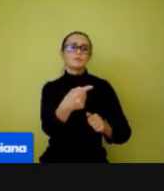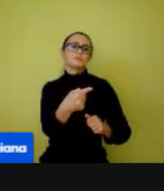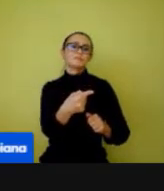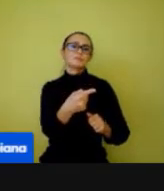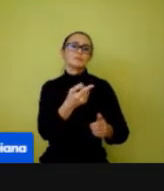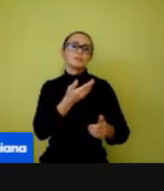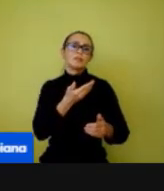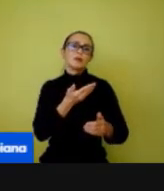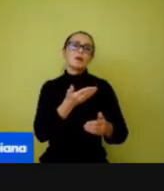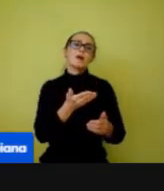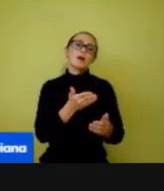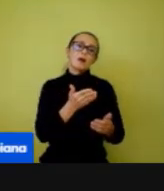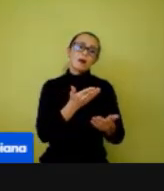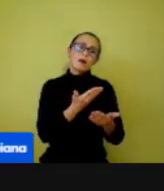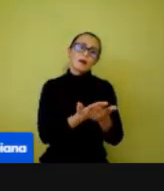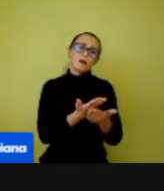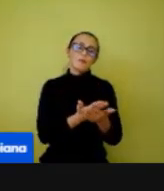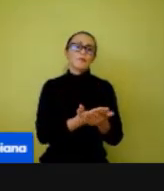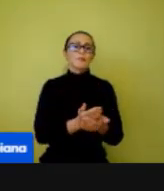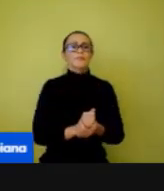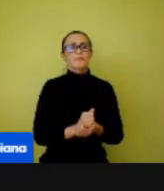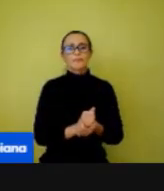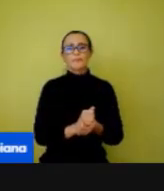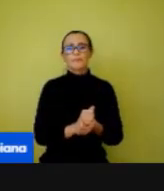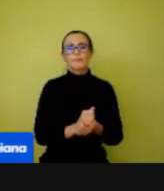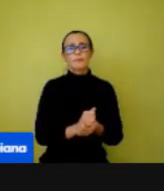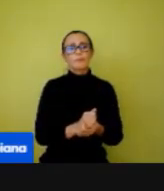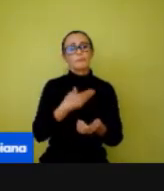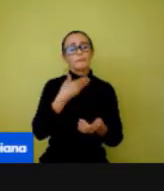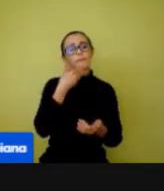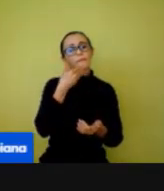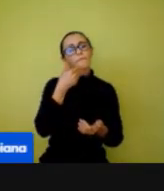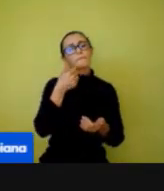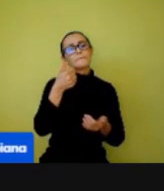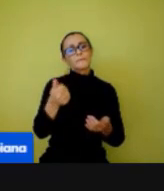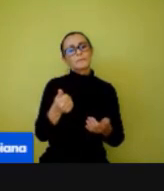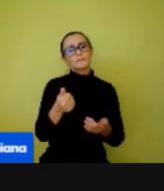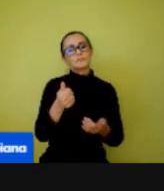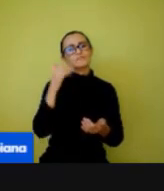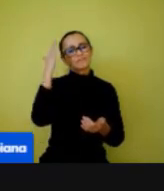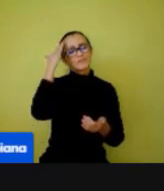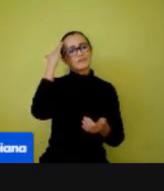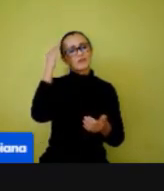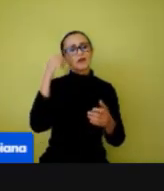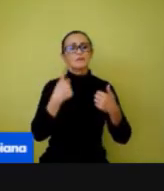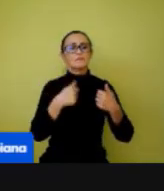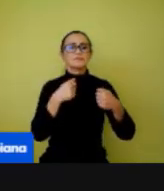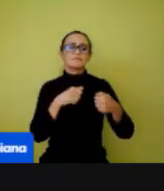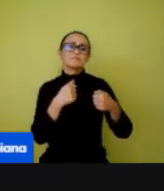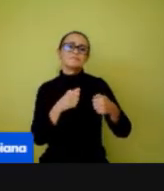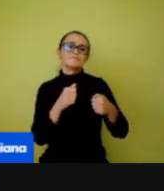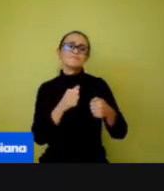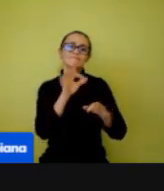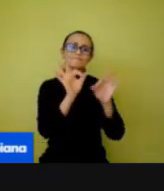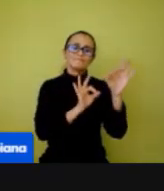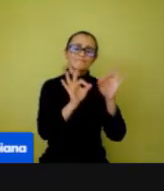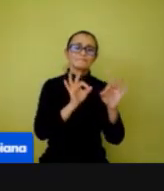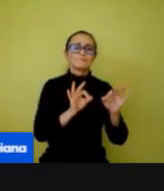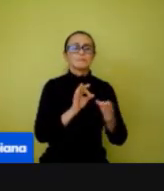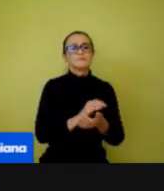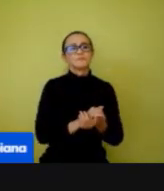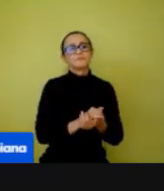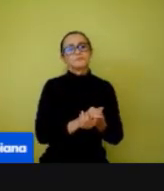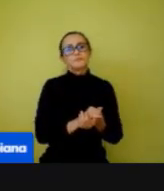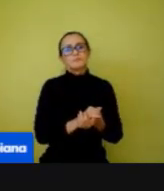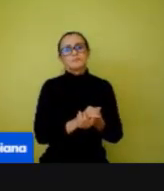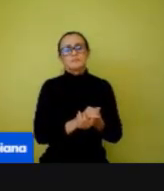gente está falando assim, é uma coisa mais rápida, né? Porque a gente sabe que vai precisar dessa higienização. Nem sempre as crianças vão encostar